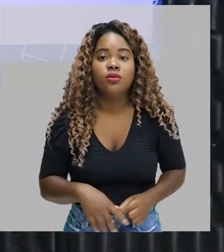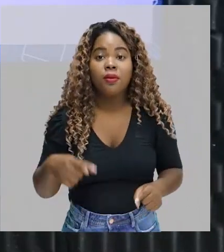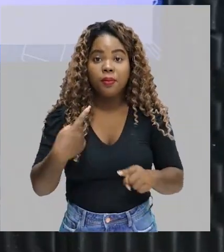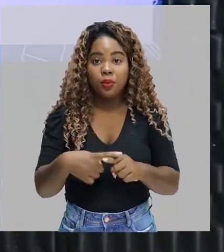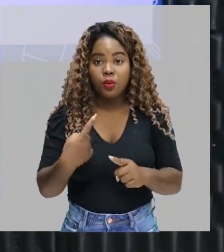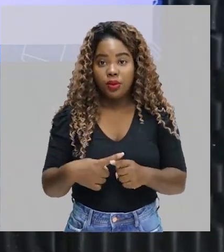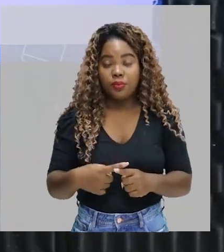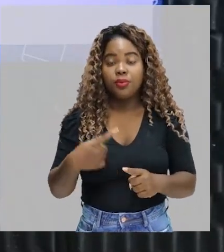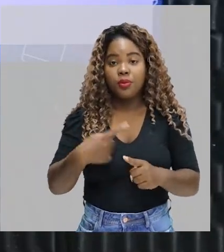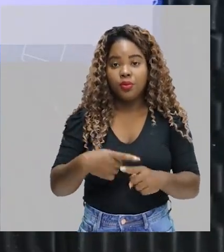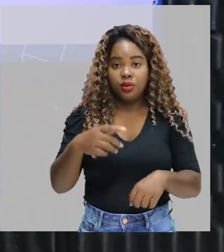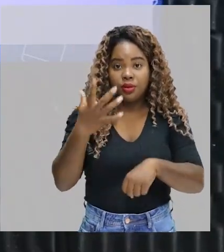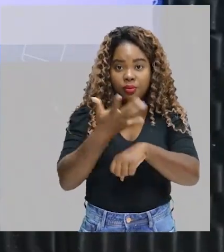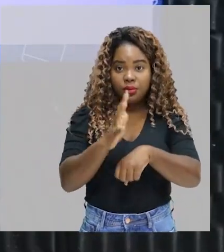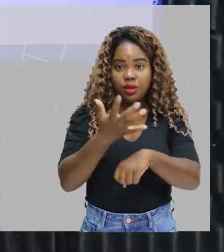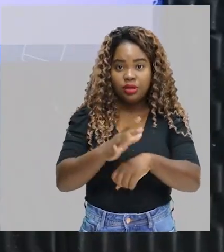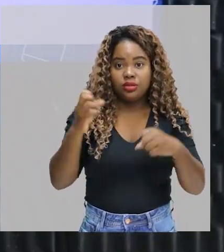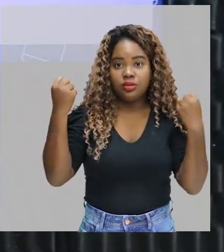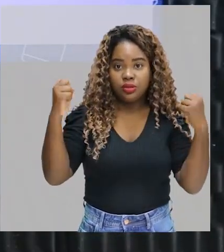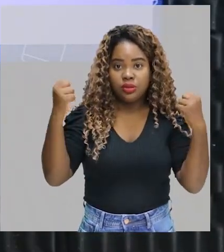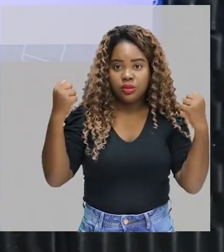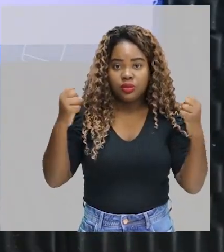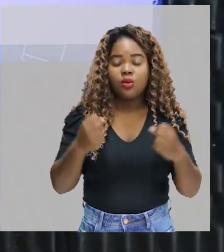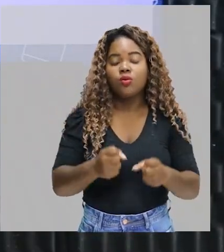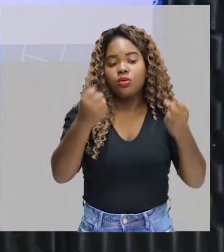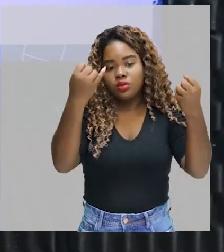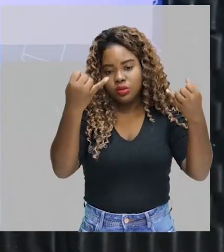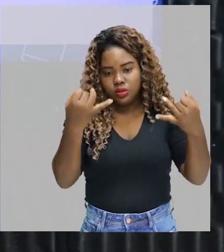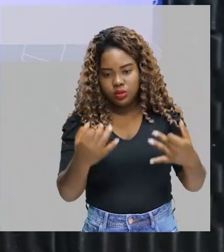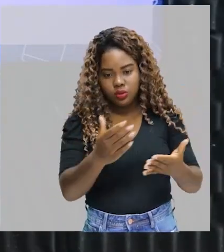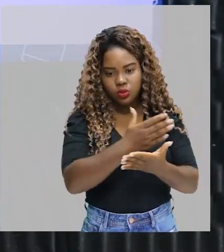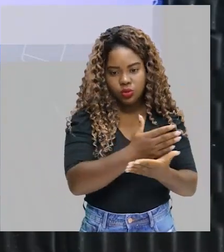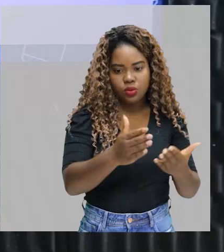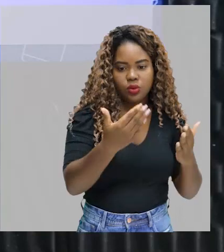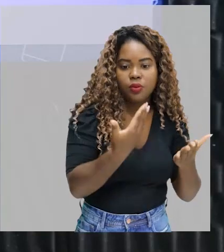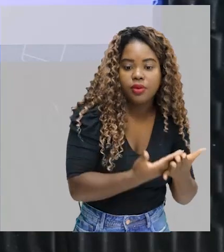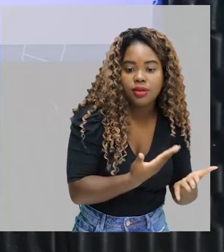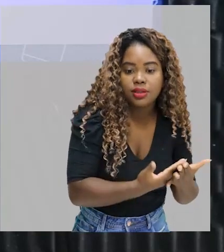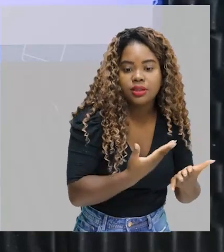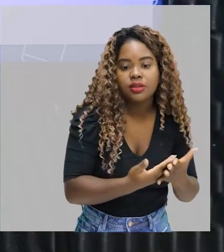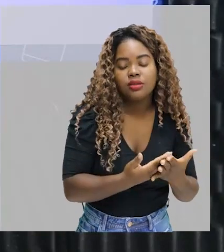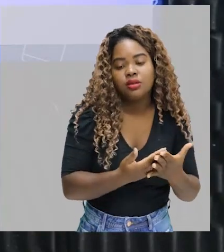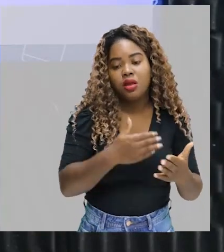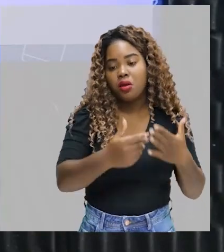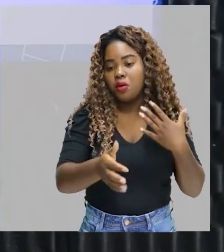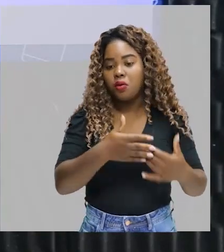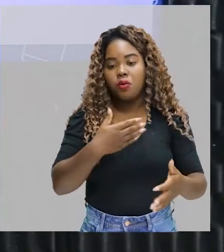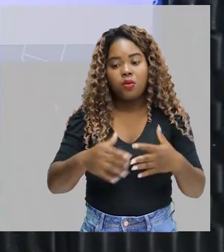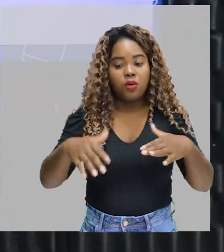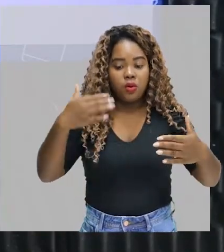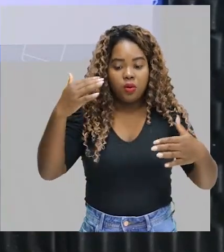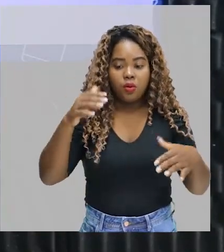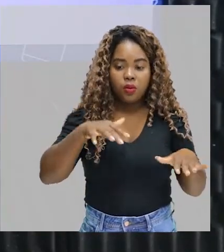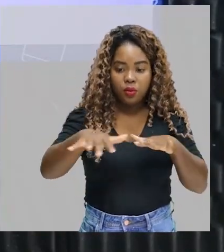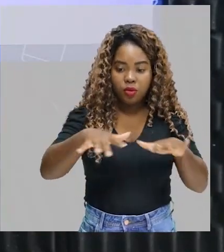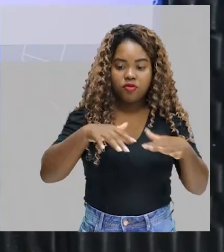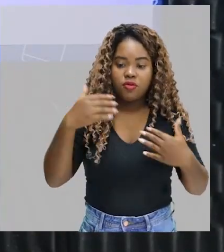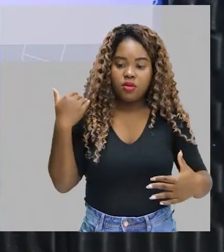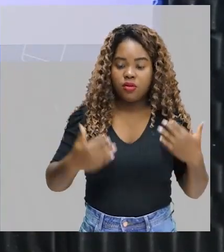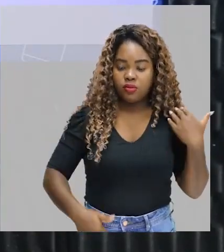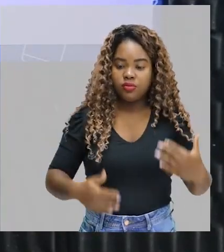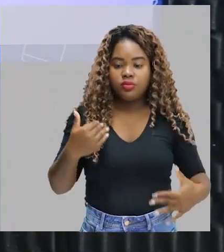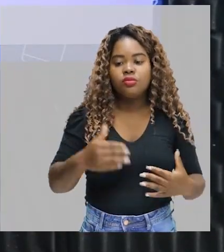atividade física, como eu trouxe lá no início da aula, é qualquer movimento corporal. Independe